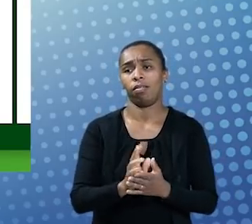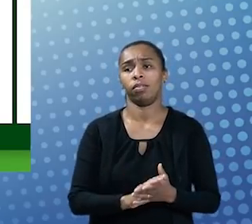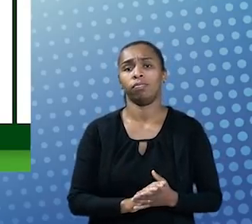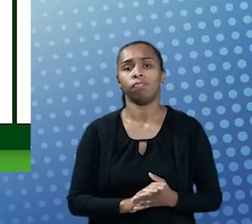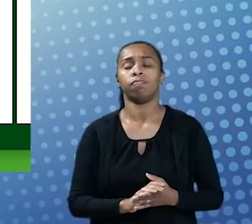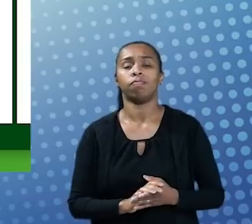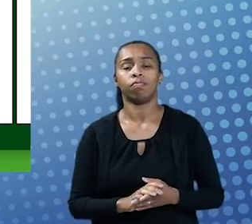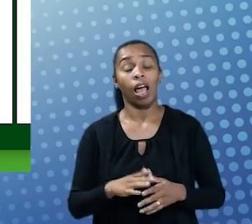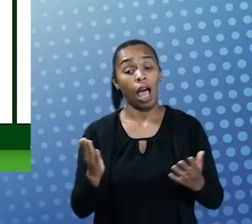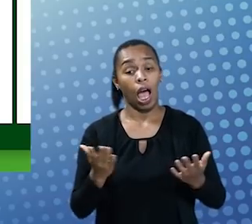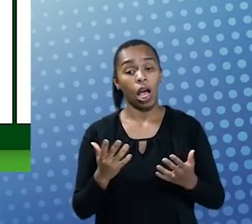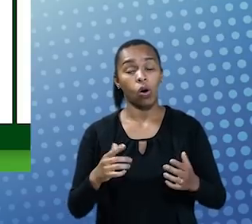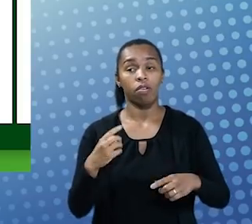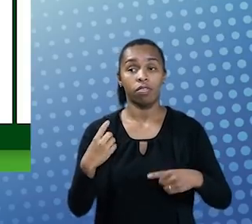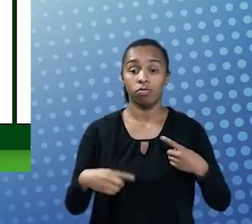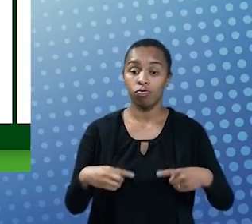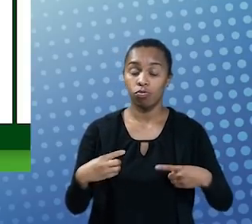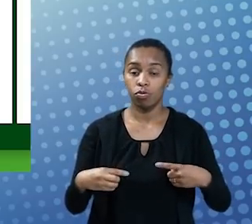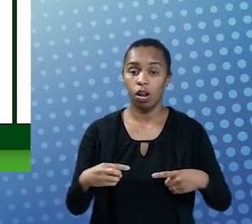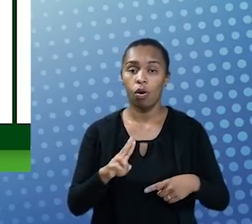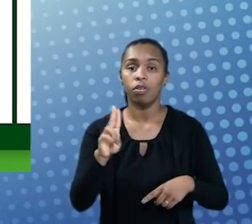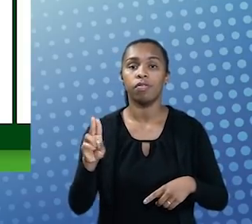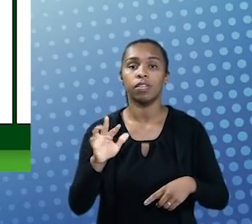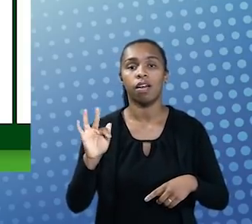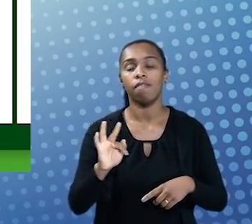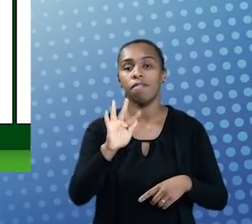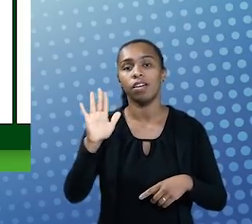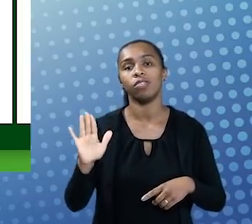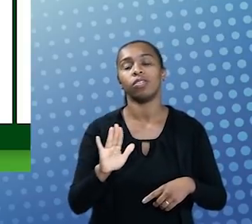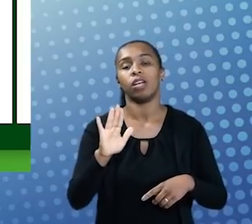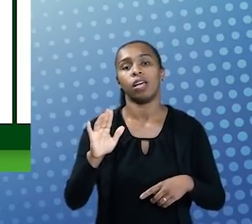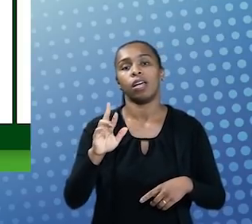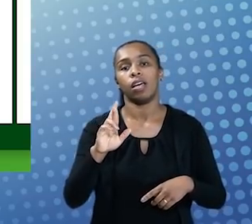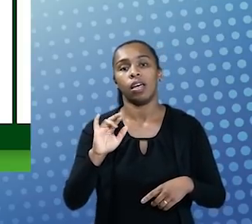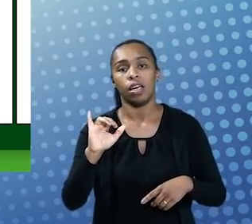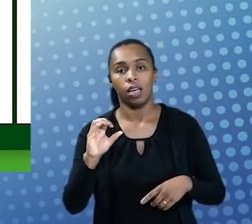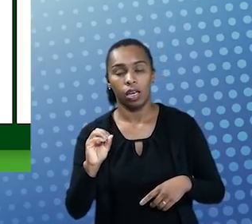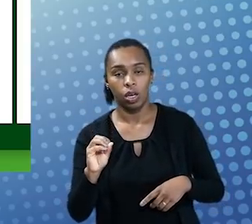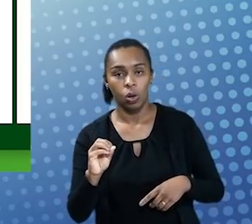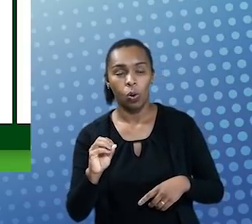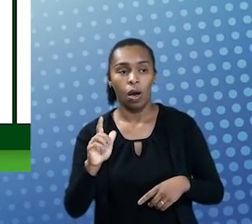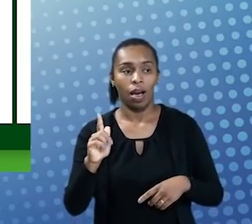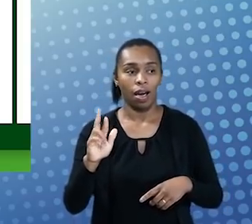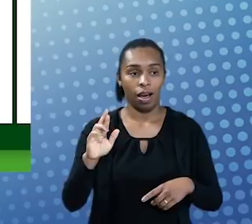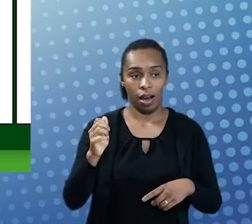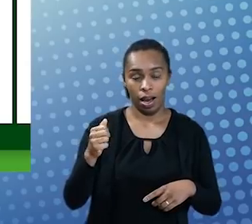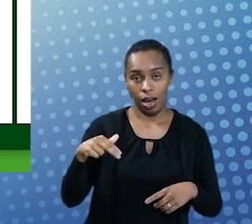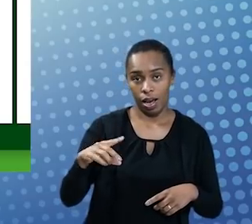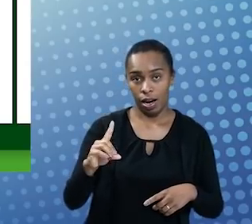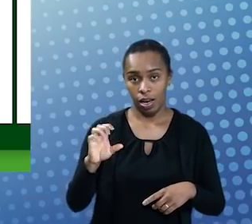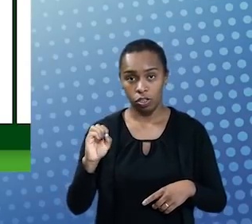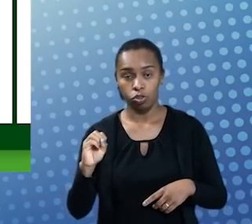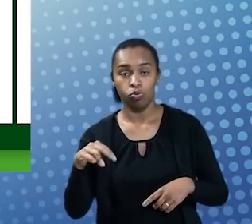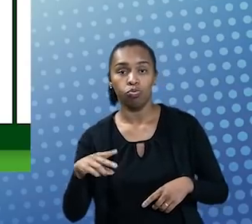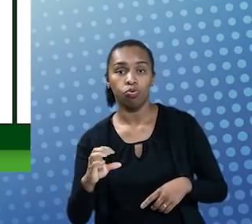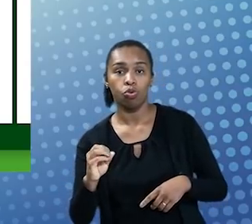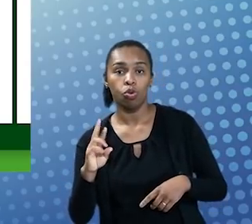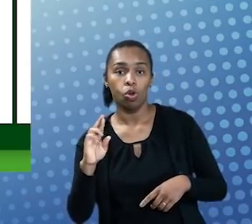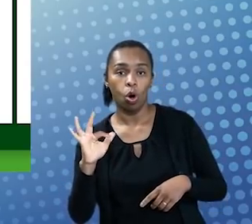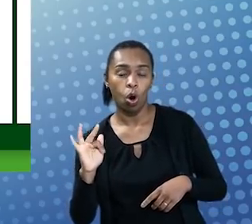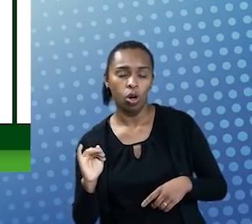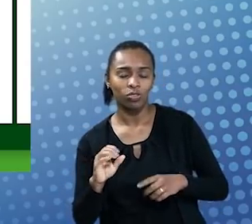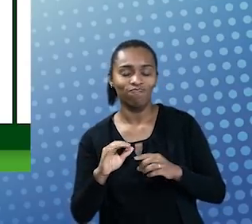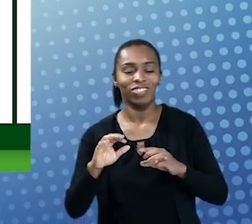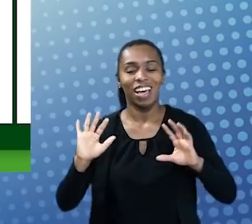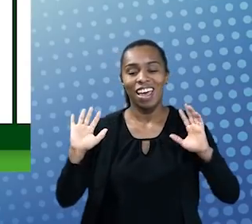Vamos estar discutindo agora na Universidade Federal do Rio Grande do Norte, num dos grandes eventos de educação à distância, onde será